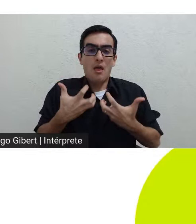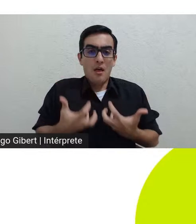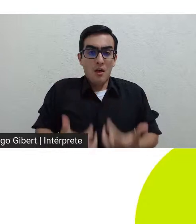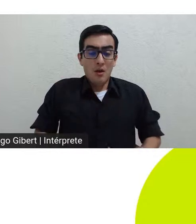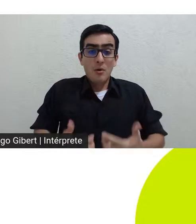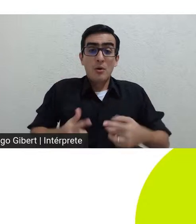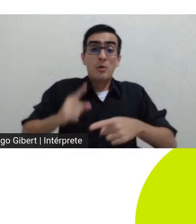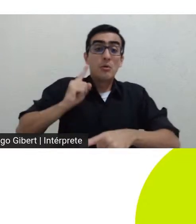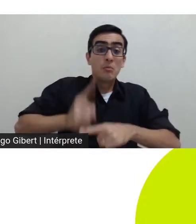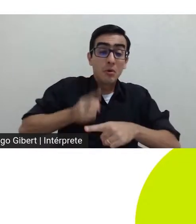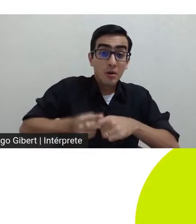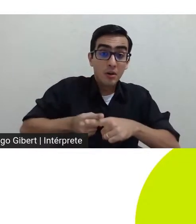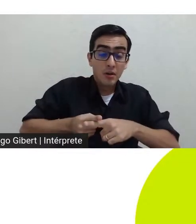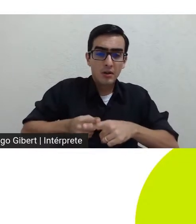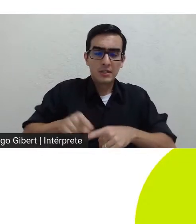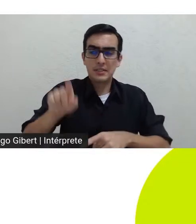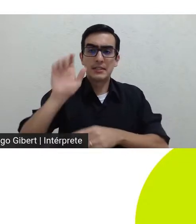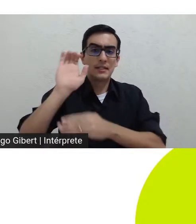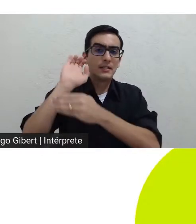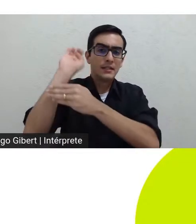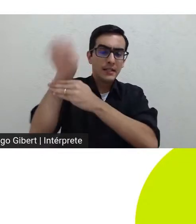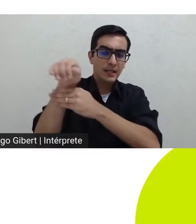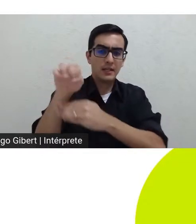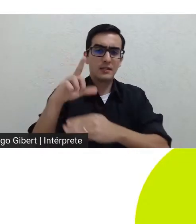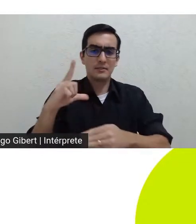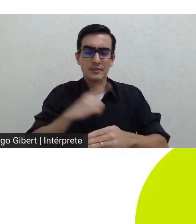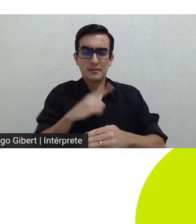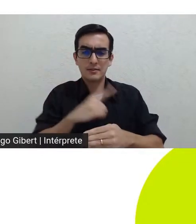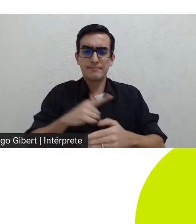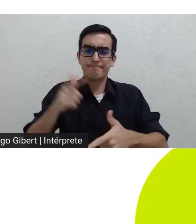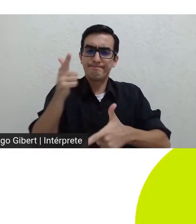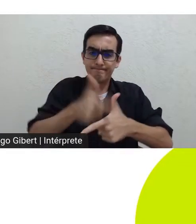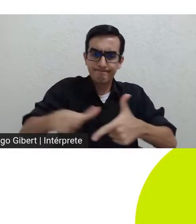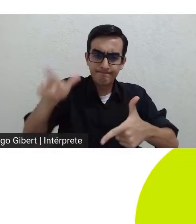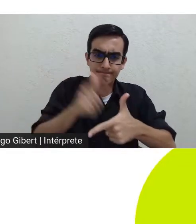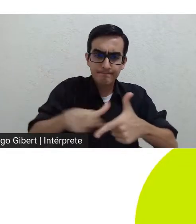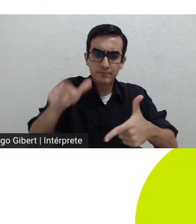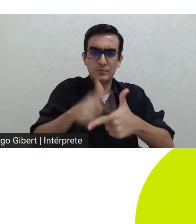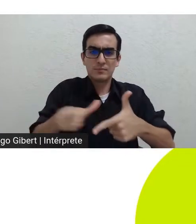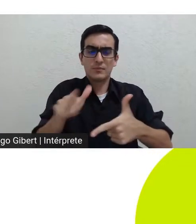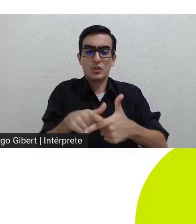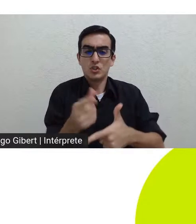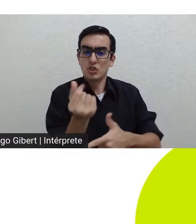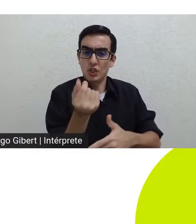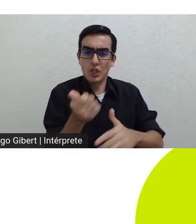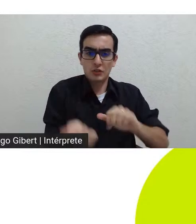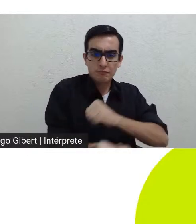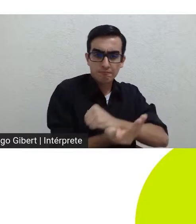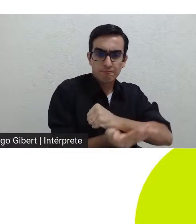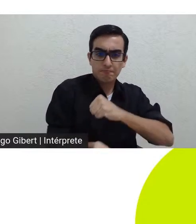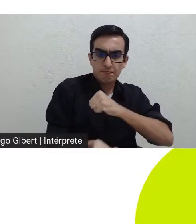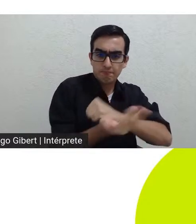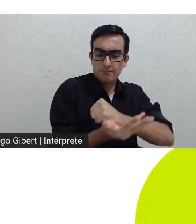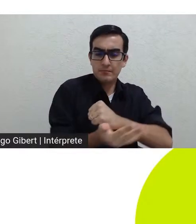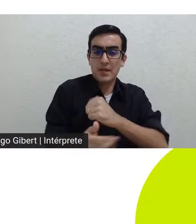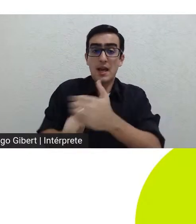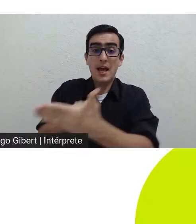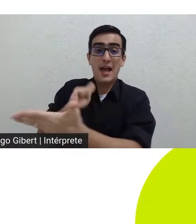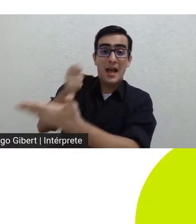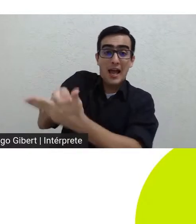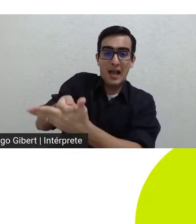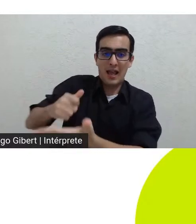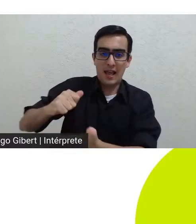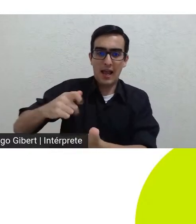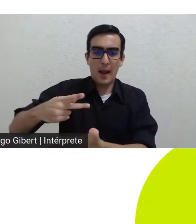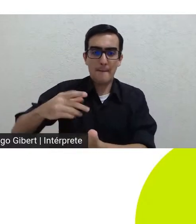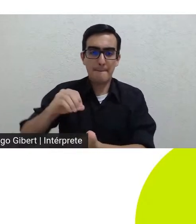que gira em torno de escapes sorrateiros desvio de dinheiro apostas descabidas